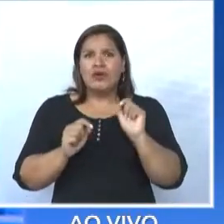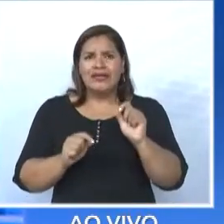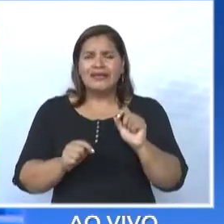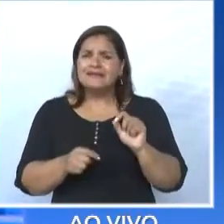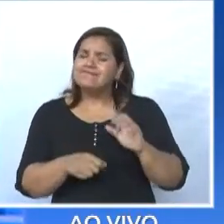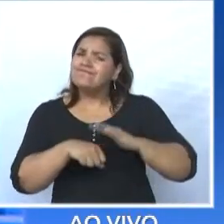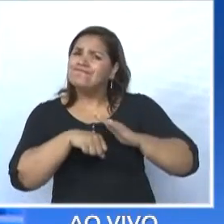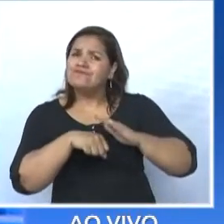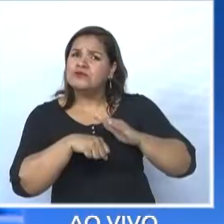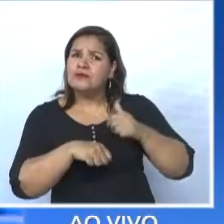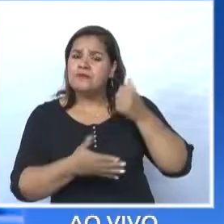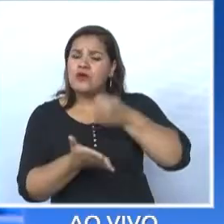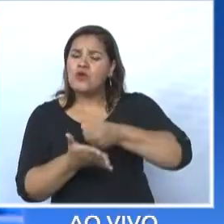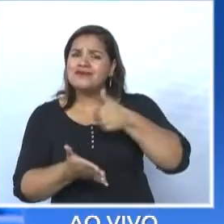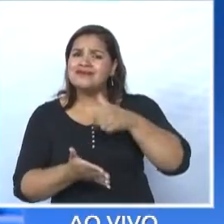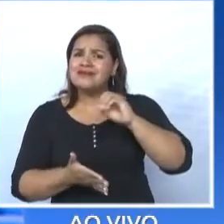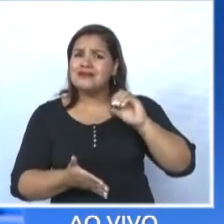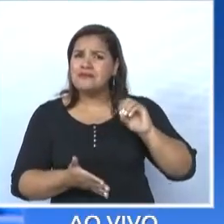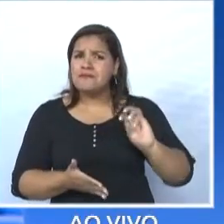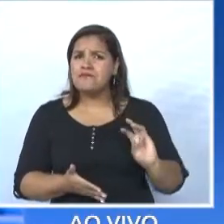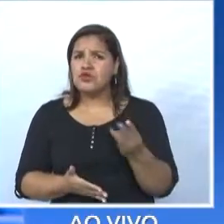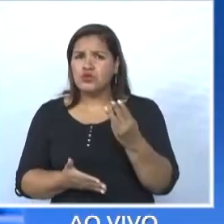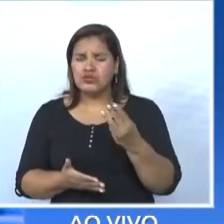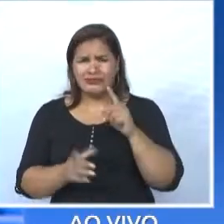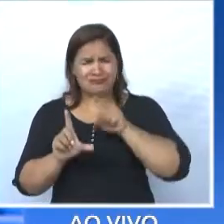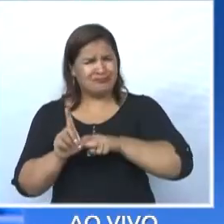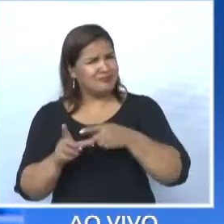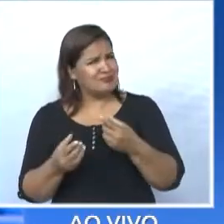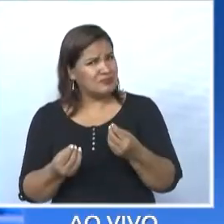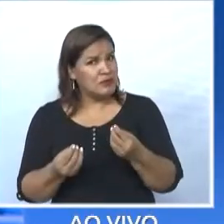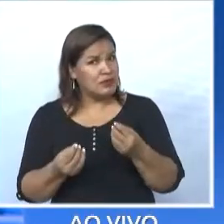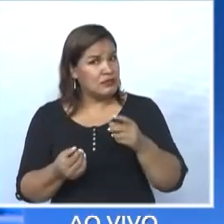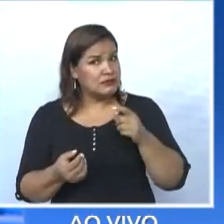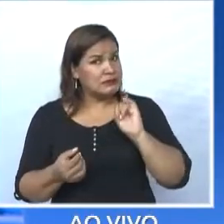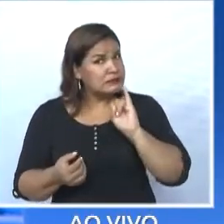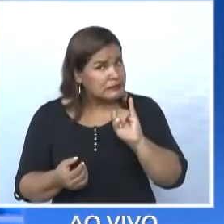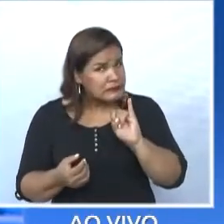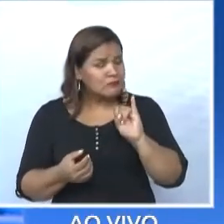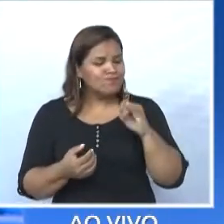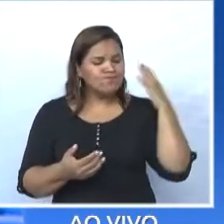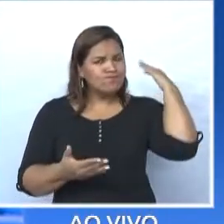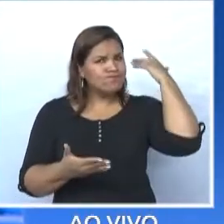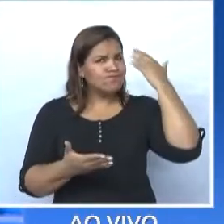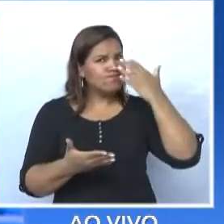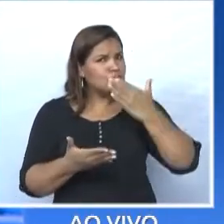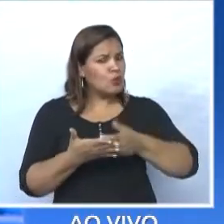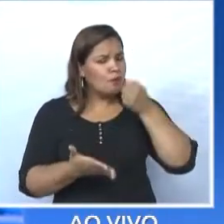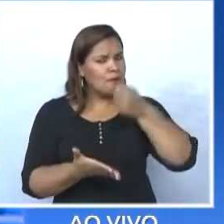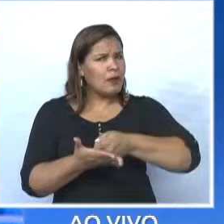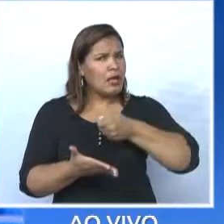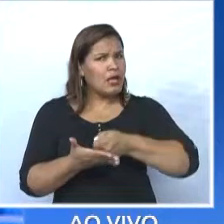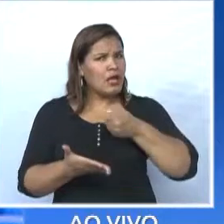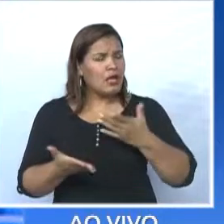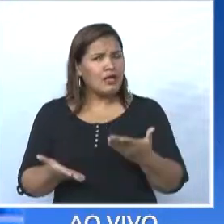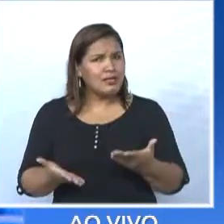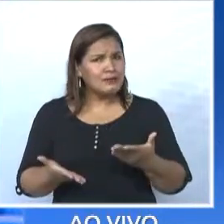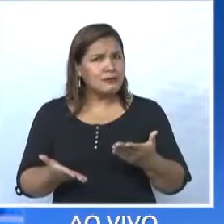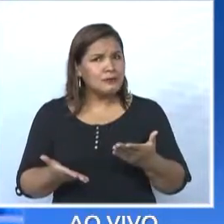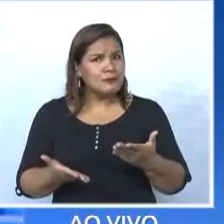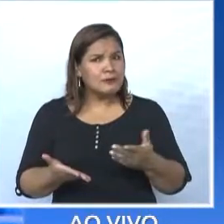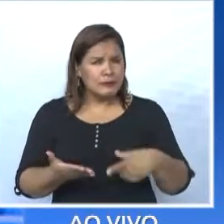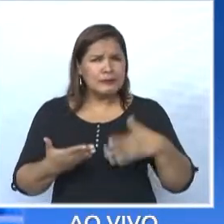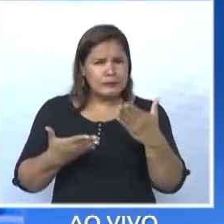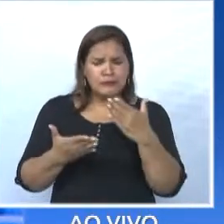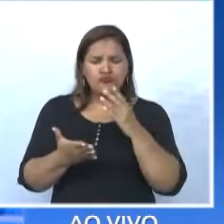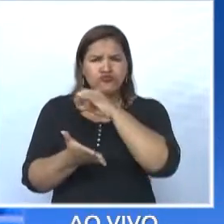milhões de reais de dívida. Veja que se você pegar o histórico do pagamento de precatórios, que são